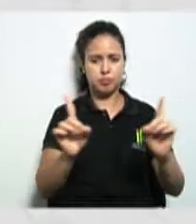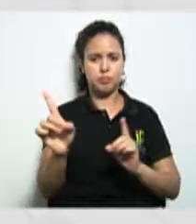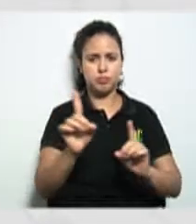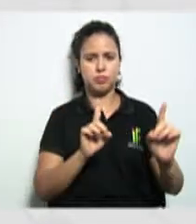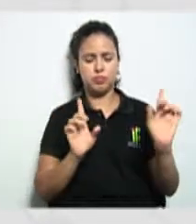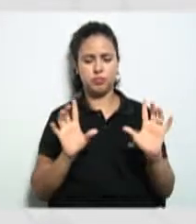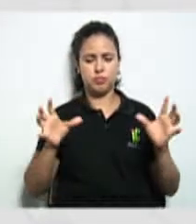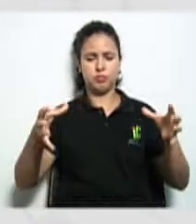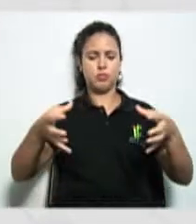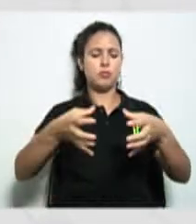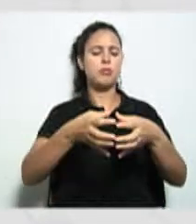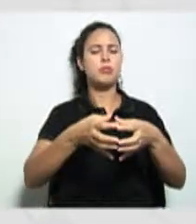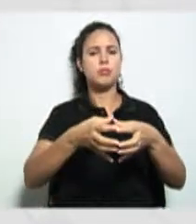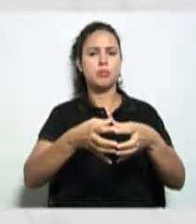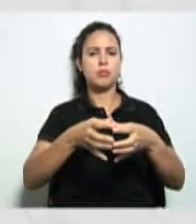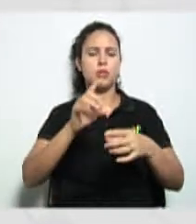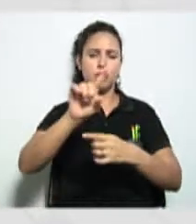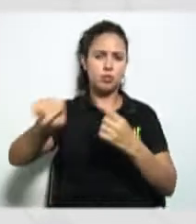mesmo objetivo,